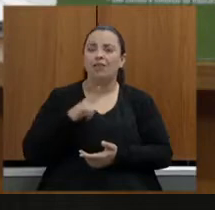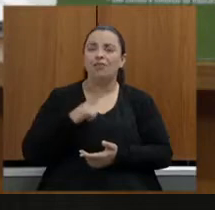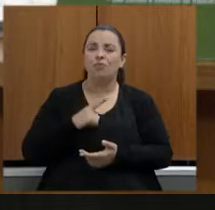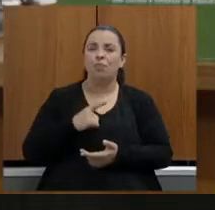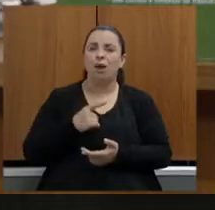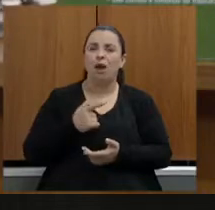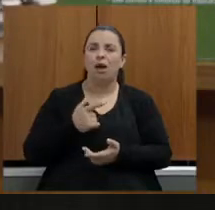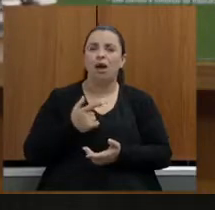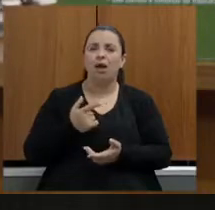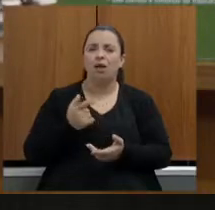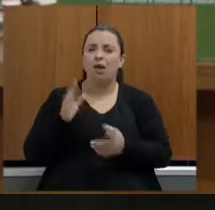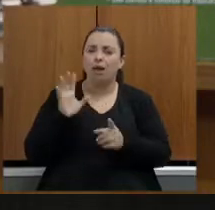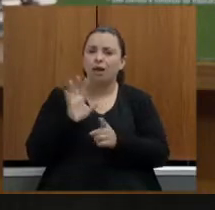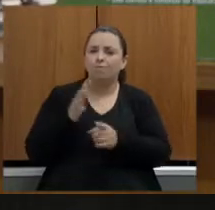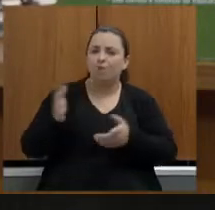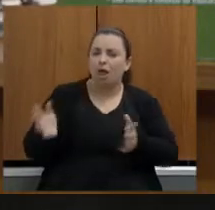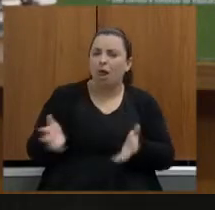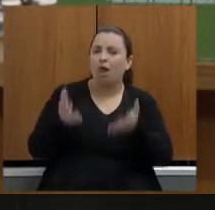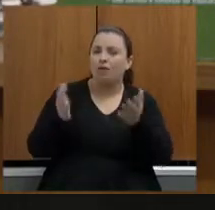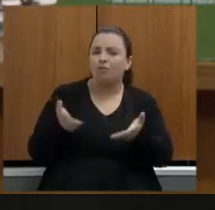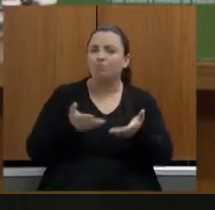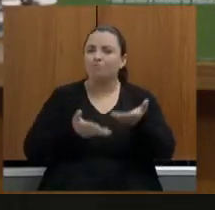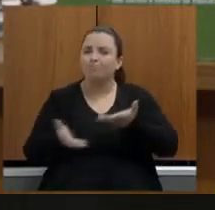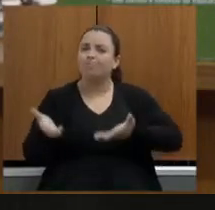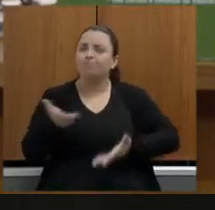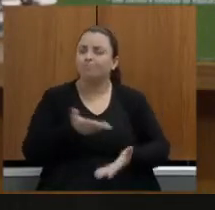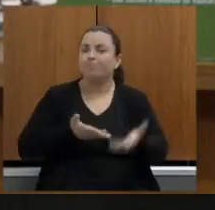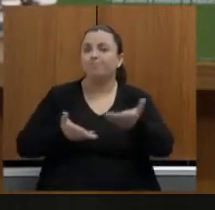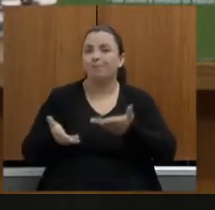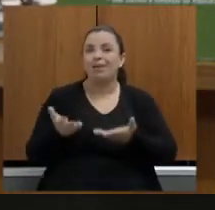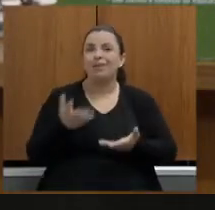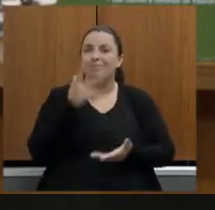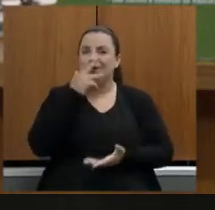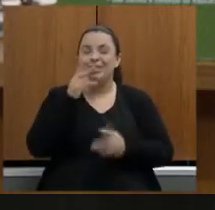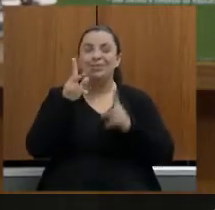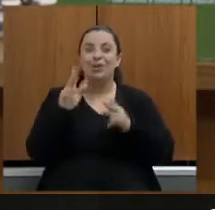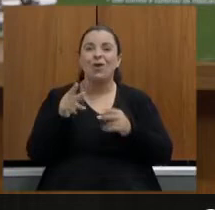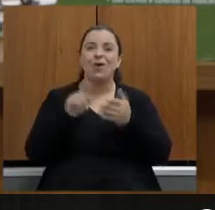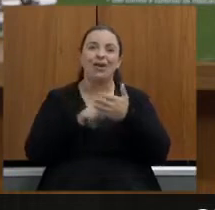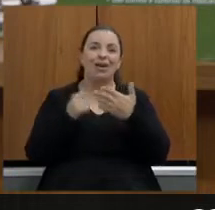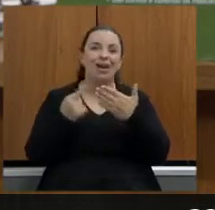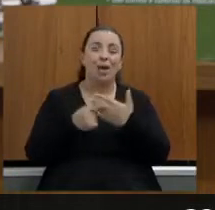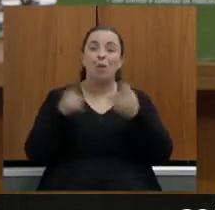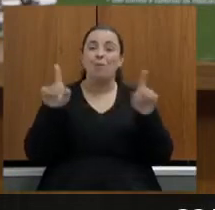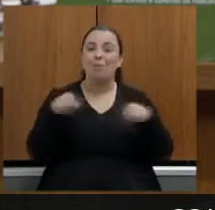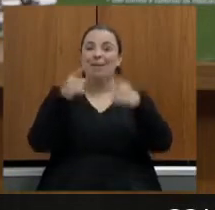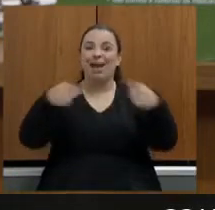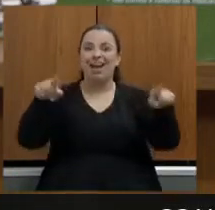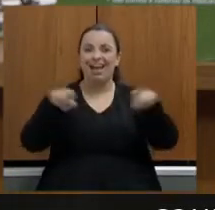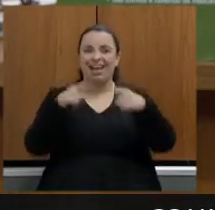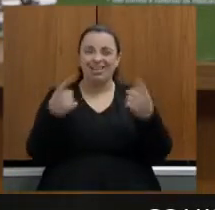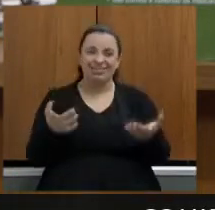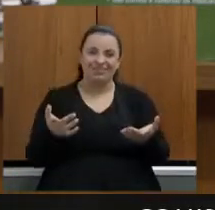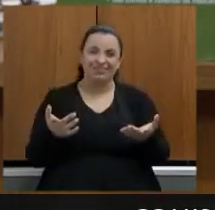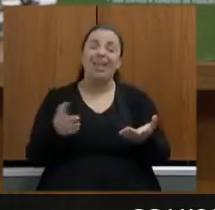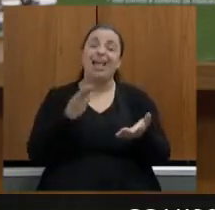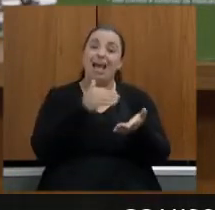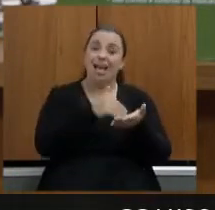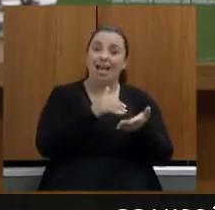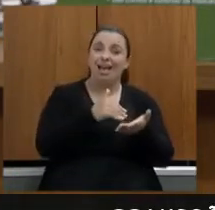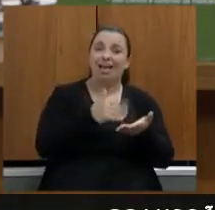comprometentes é o nosso maestro porque o estado compete a secretaria executiva dos comprometentes